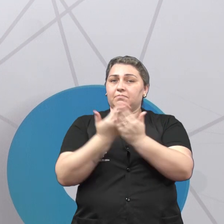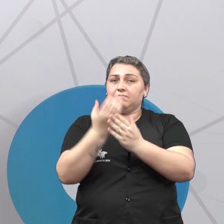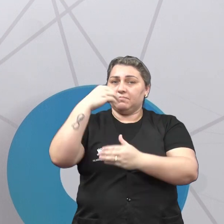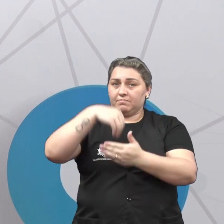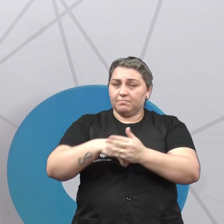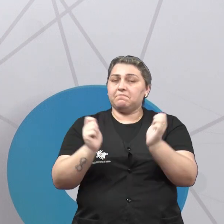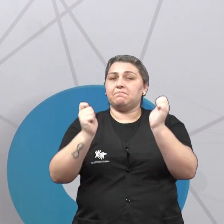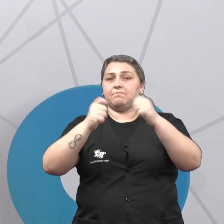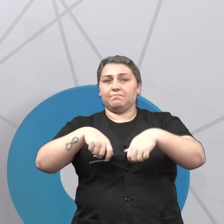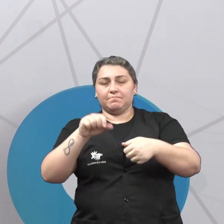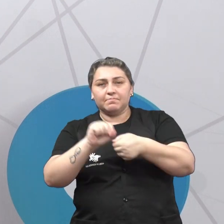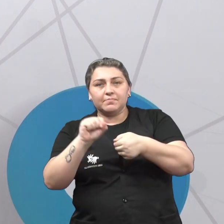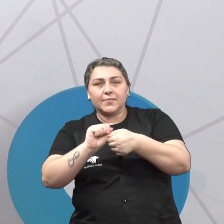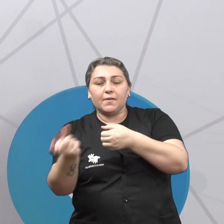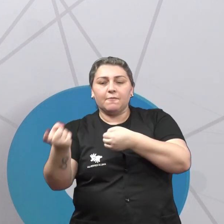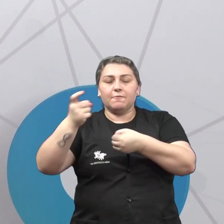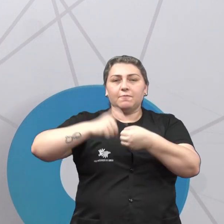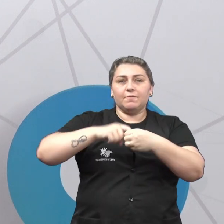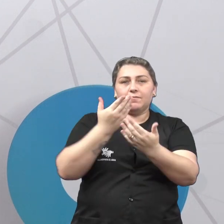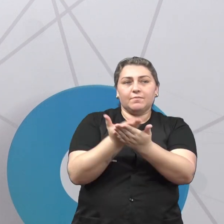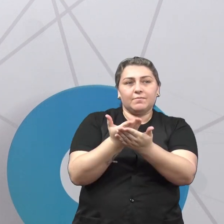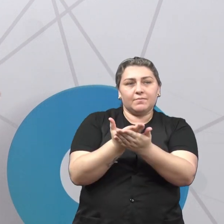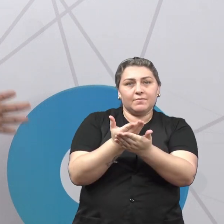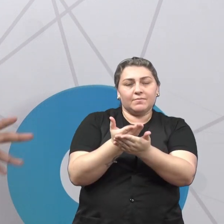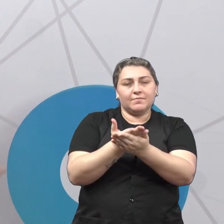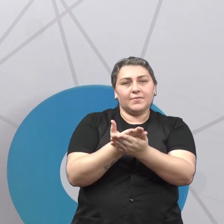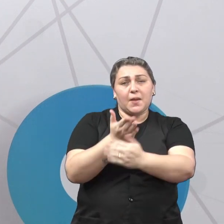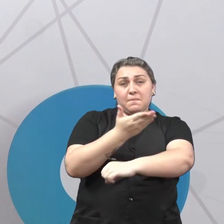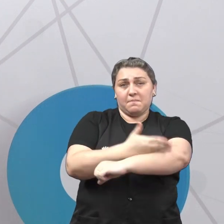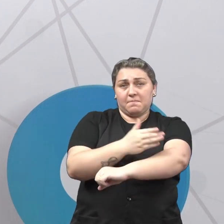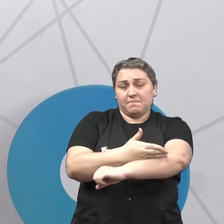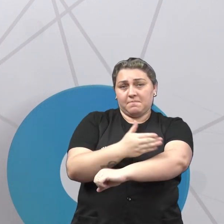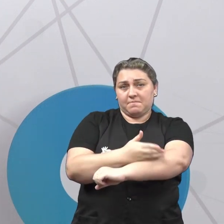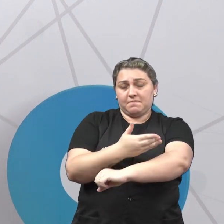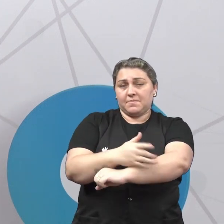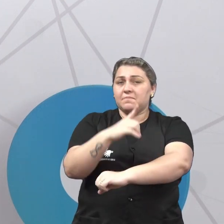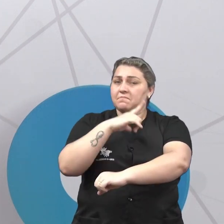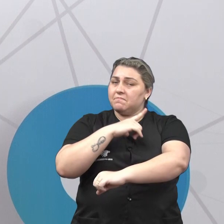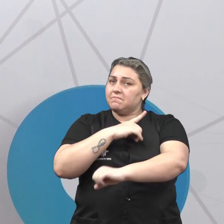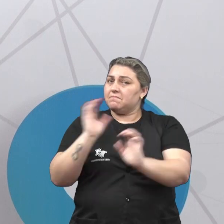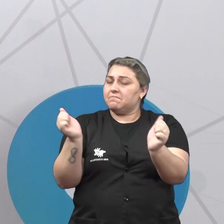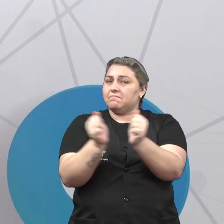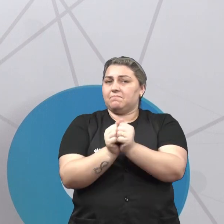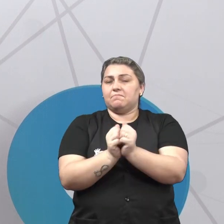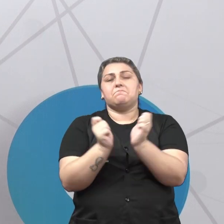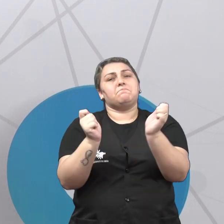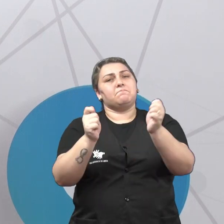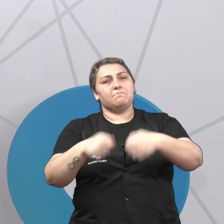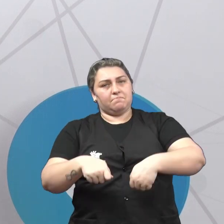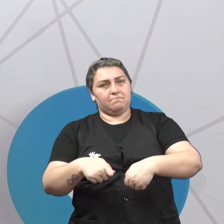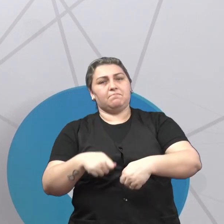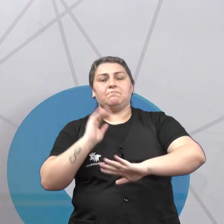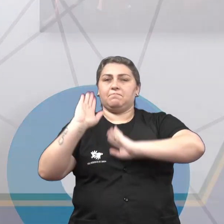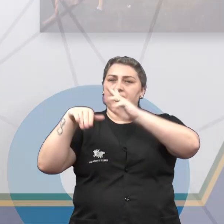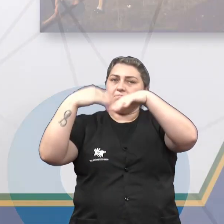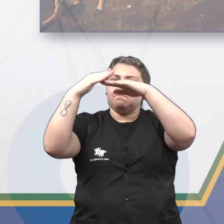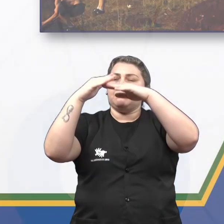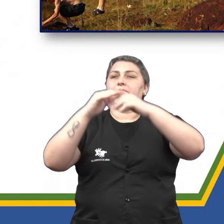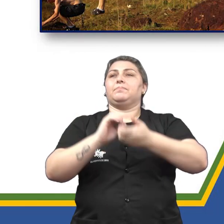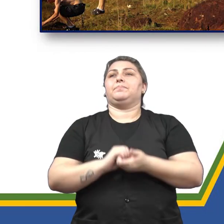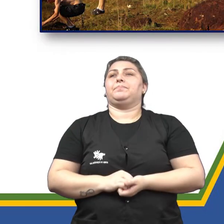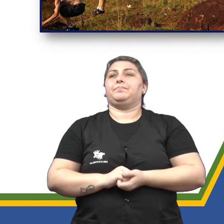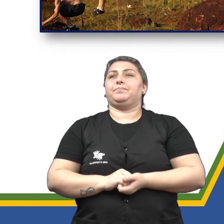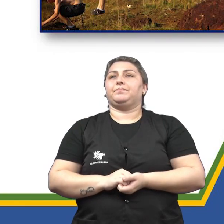né? Que a gente possa fazer quando a gente voltar às aulas práticas, quando estivermos todos juntos, a gente pode estar desenvolvendo isso.